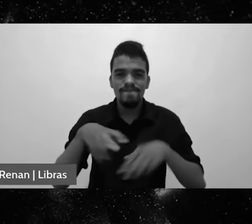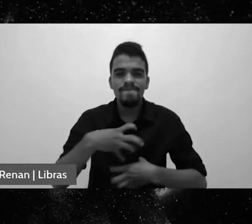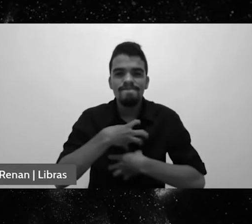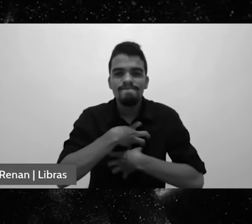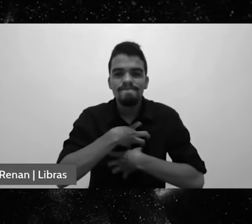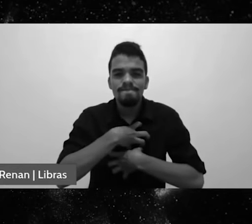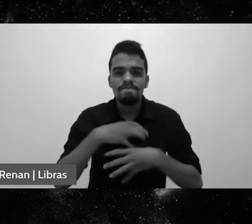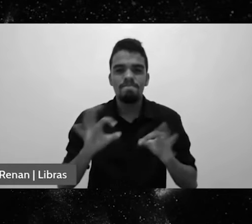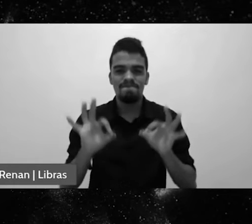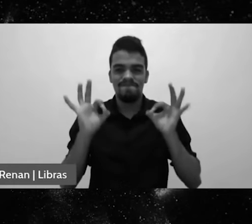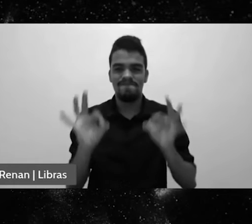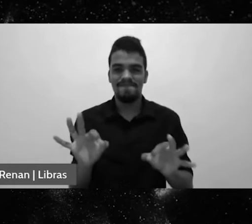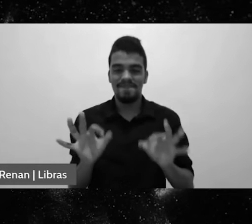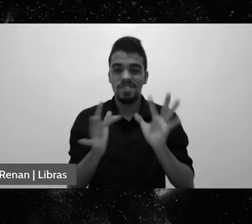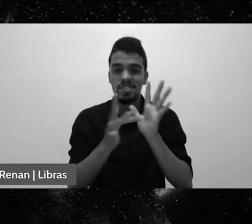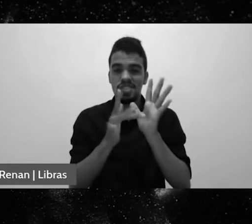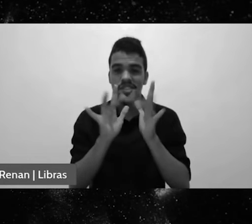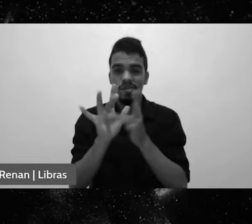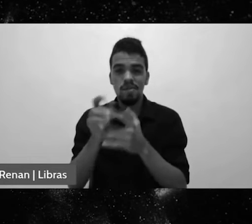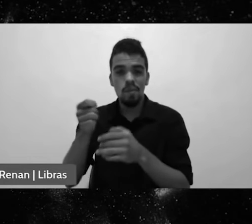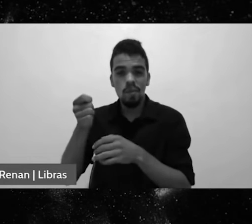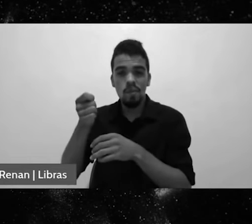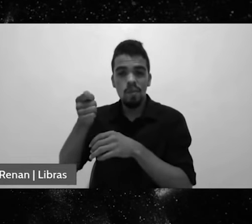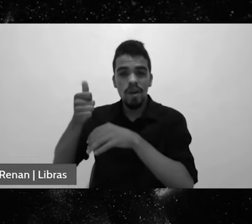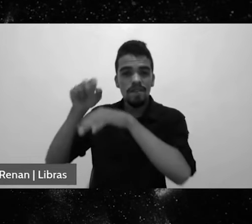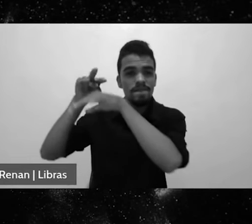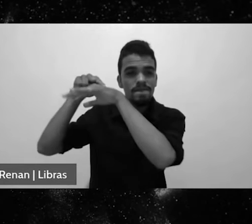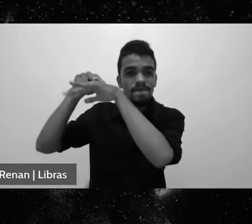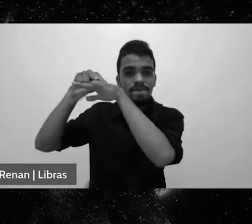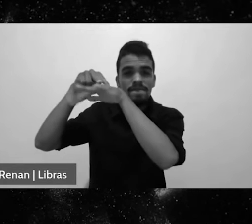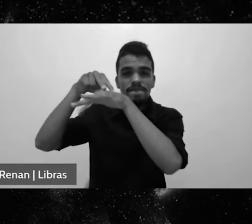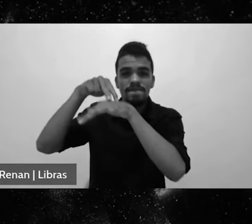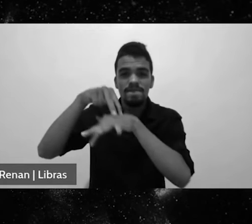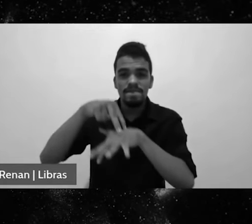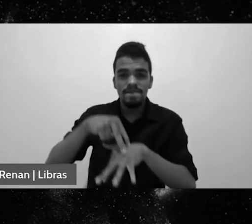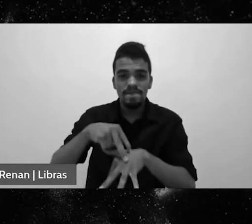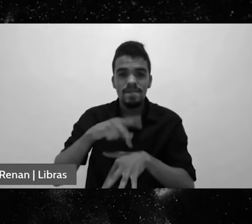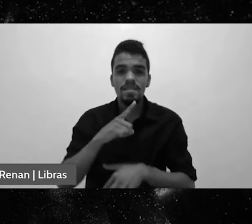que Jesus está vindo com base nos acontecimentos presentes.